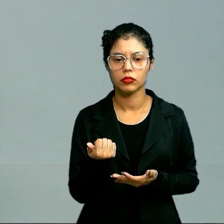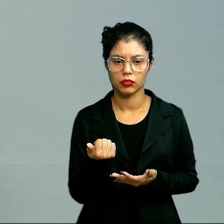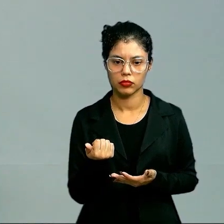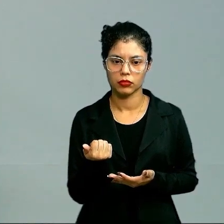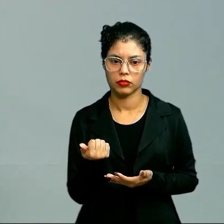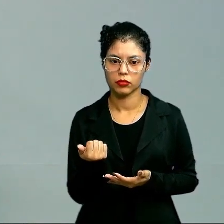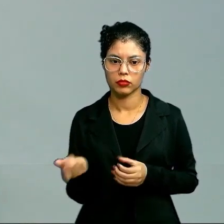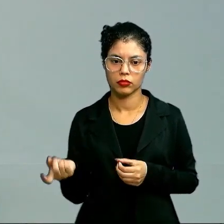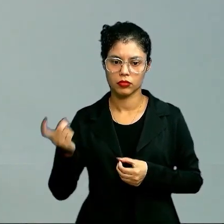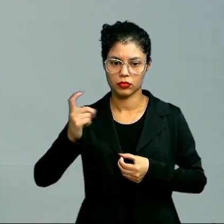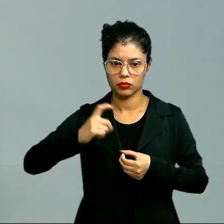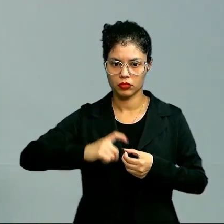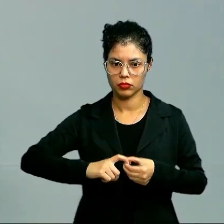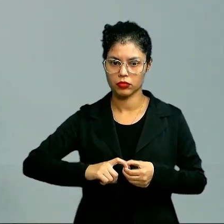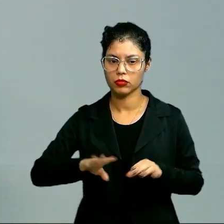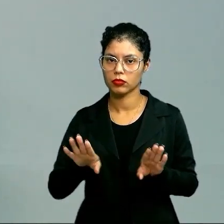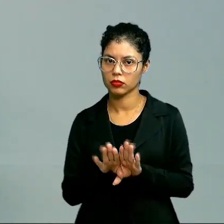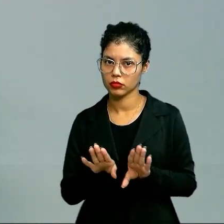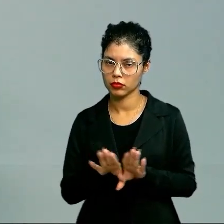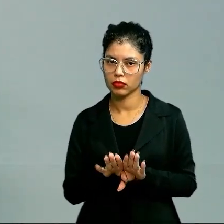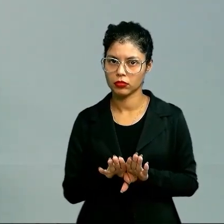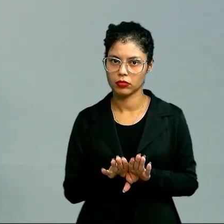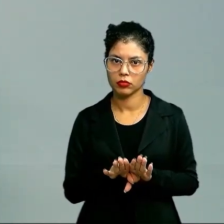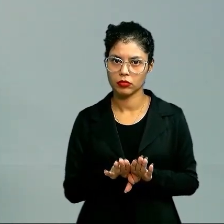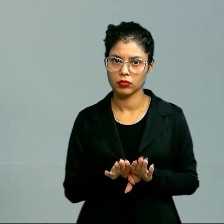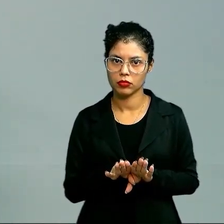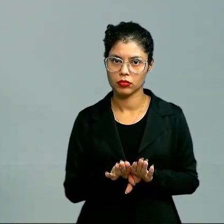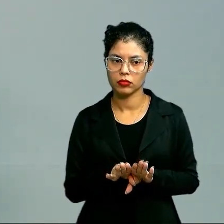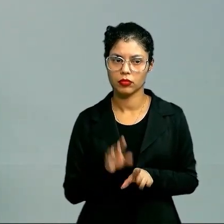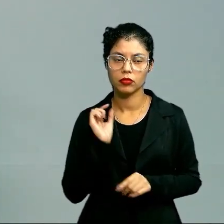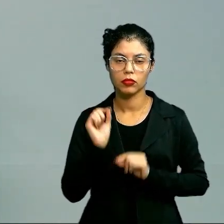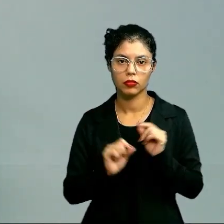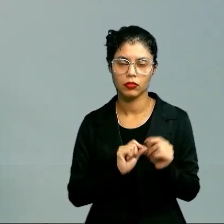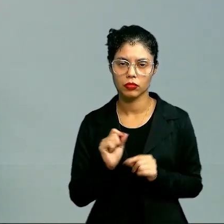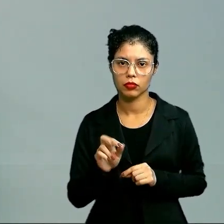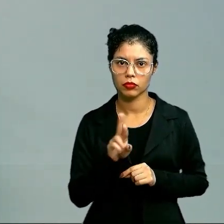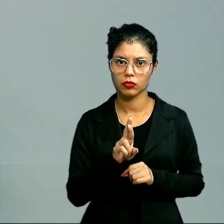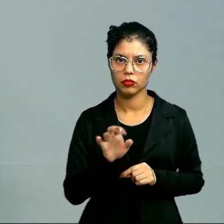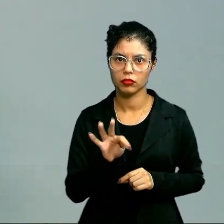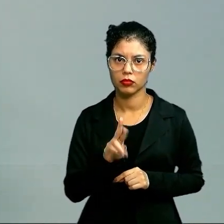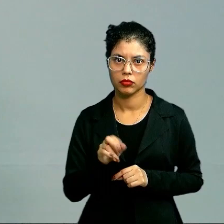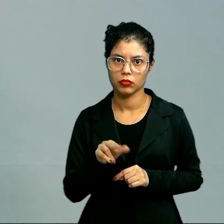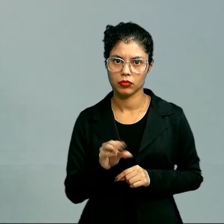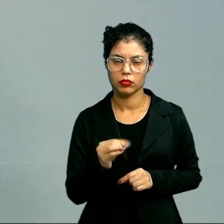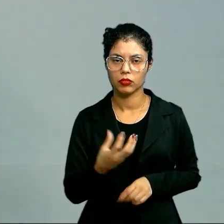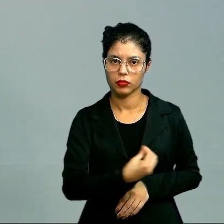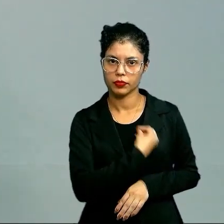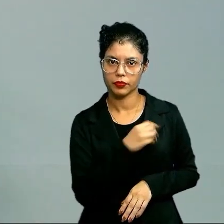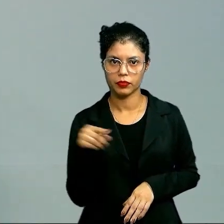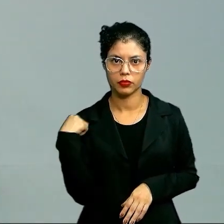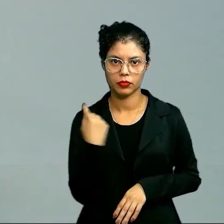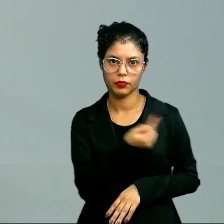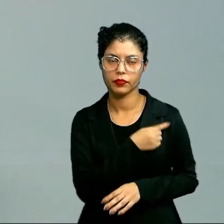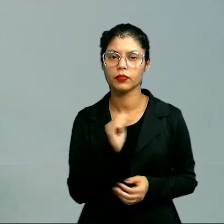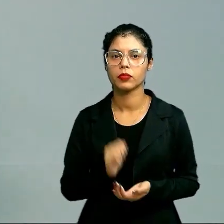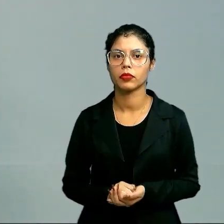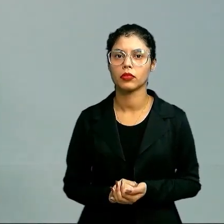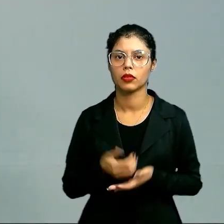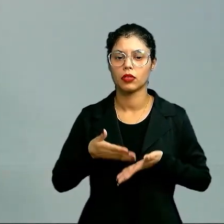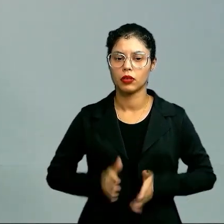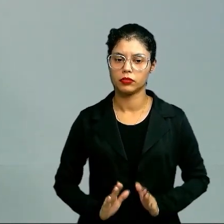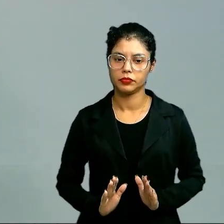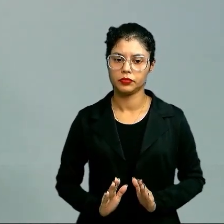voltado também para o eterno retorno. O que é esse eterno retorno? A nossa vida tem um ciclo. A gente